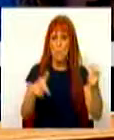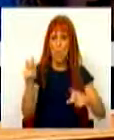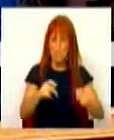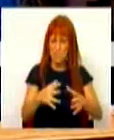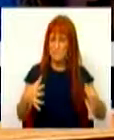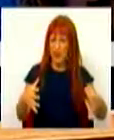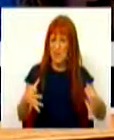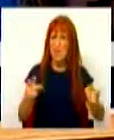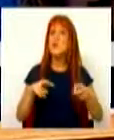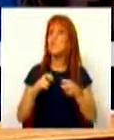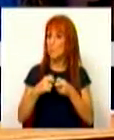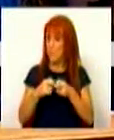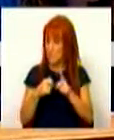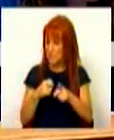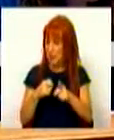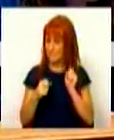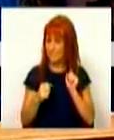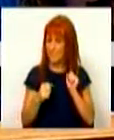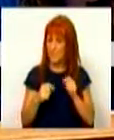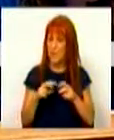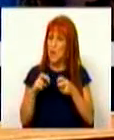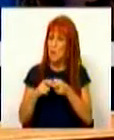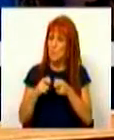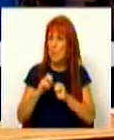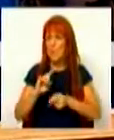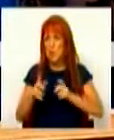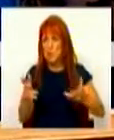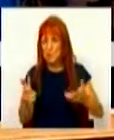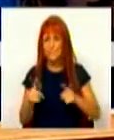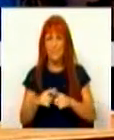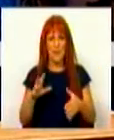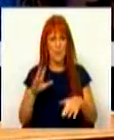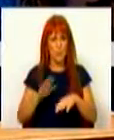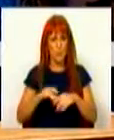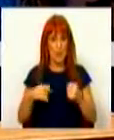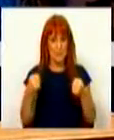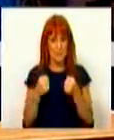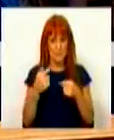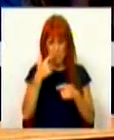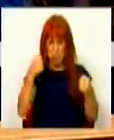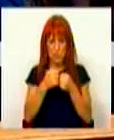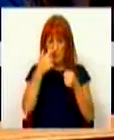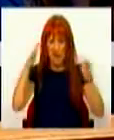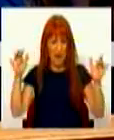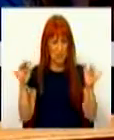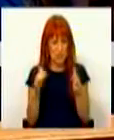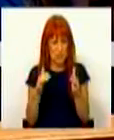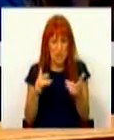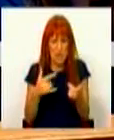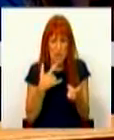mas que tem problemas, problemas que são colocados pelo desafio demográfico, ninguém o pode